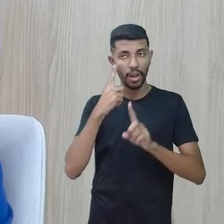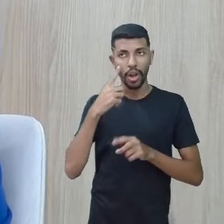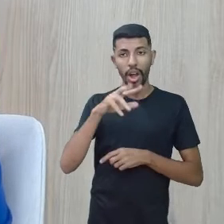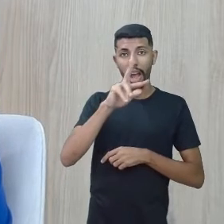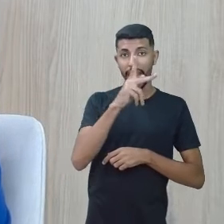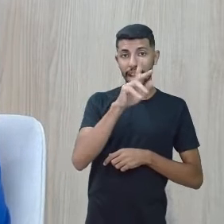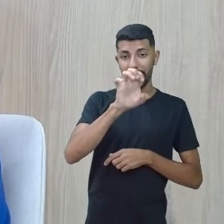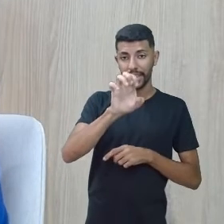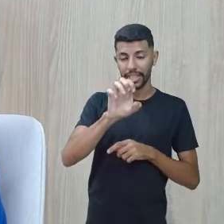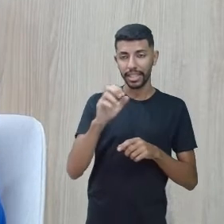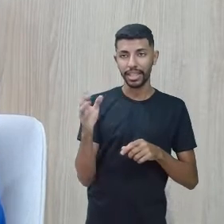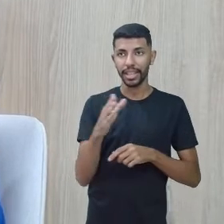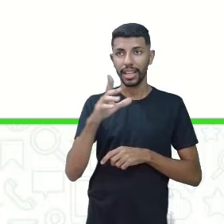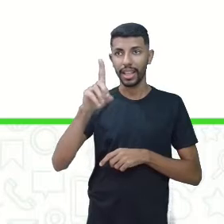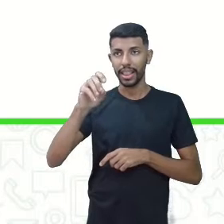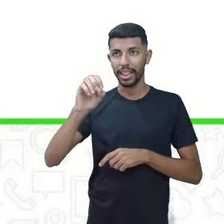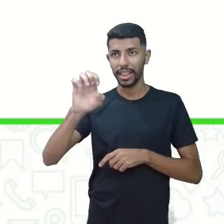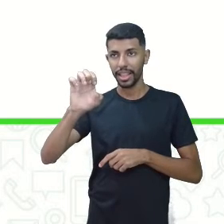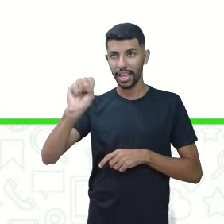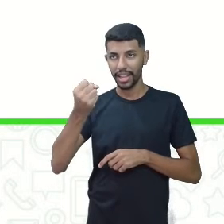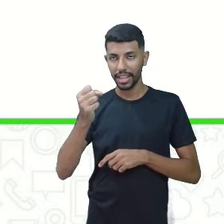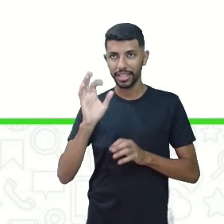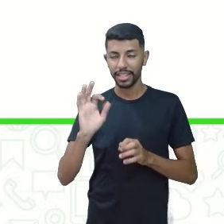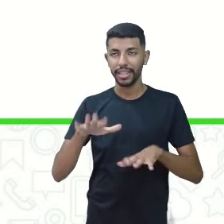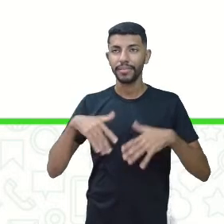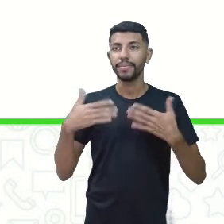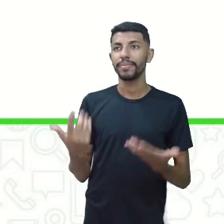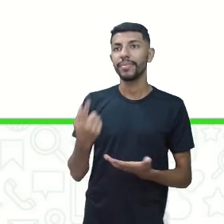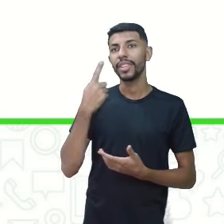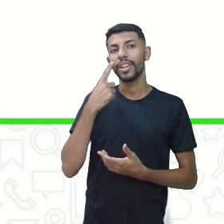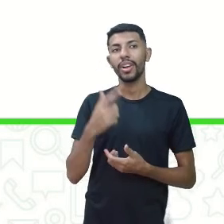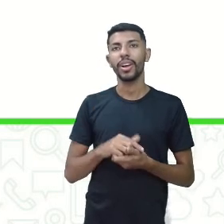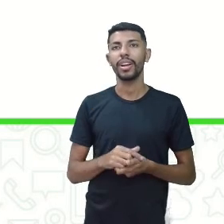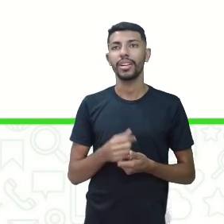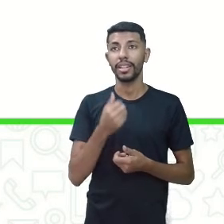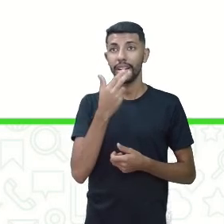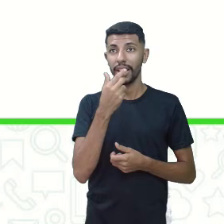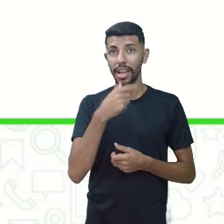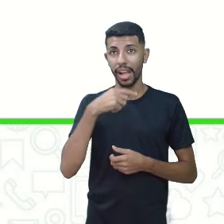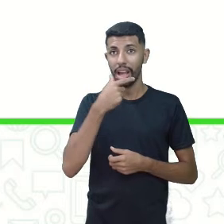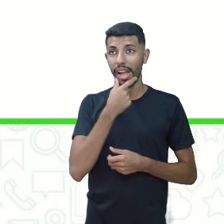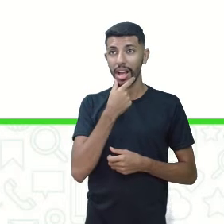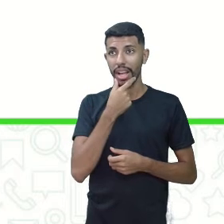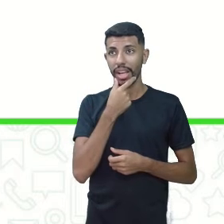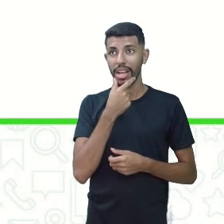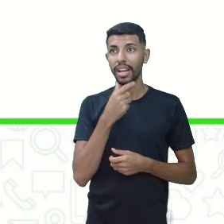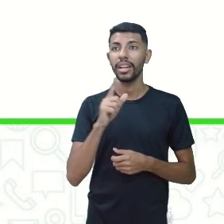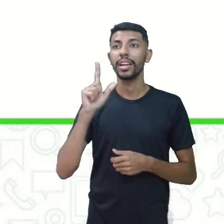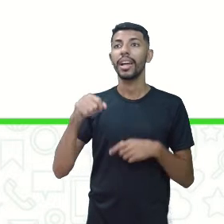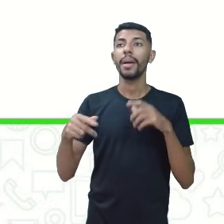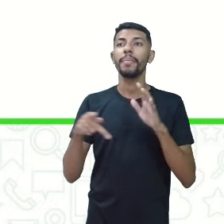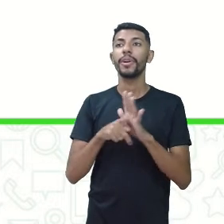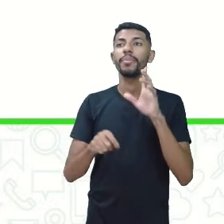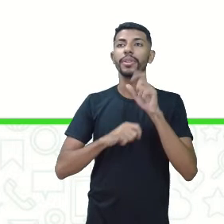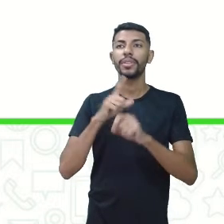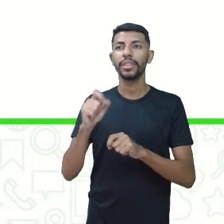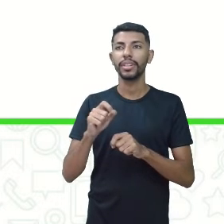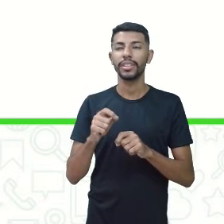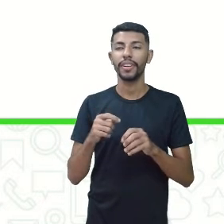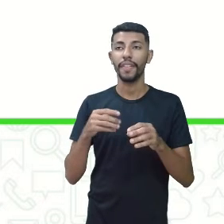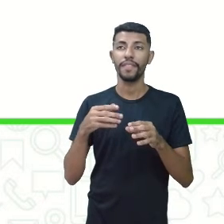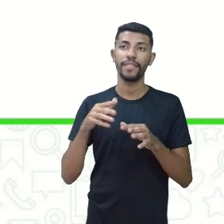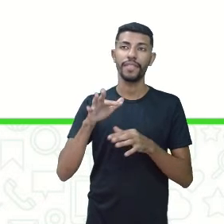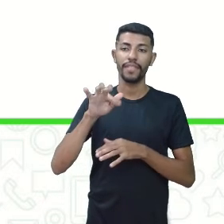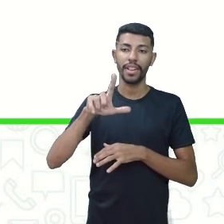terceiras pessoas do singular. Olhando aí no nosso slide, temos o seguinte. Na língua inglesa, do e das são reflexões, são